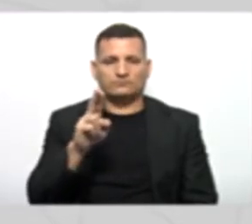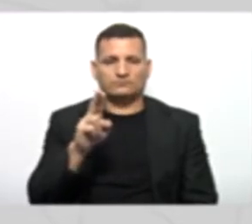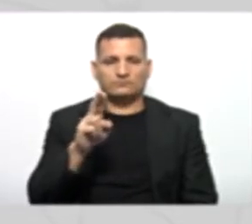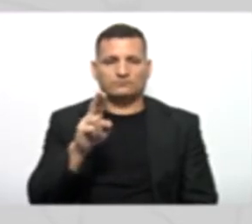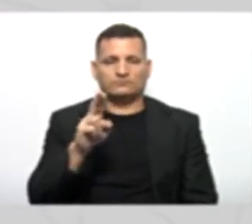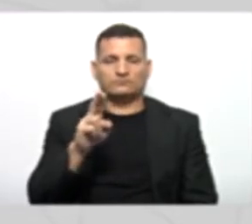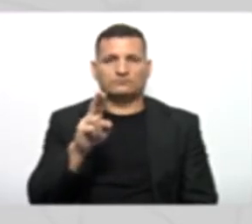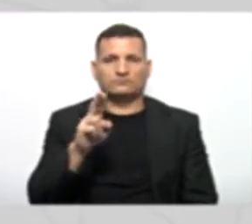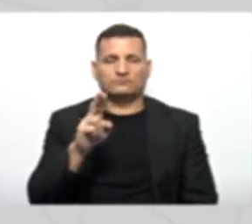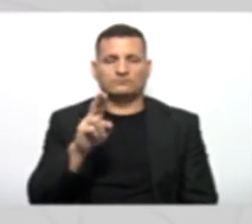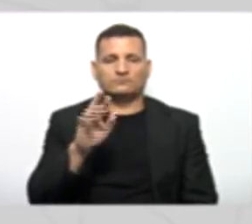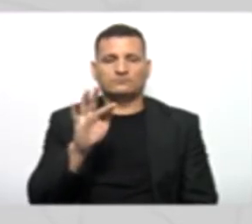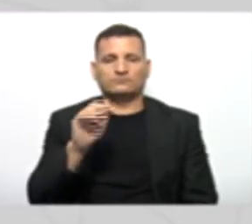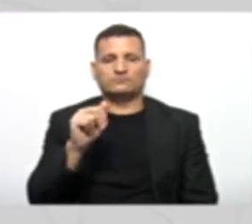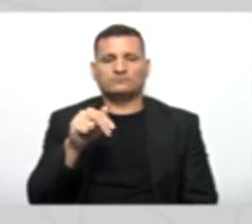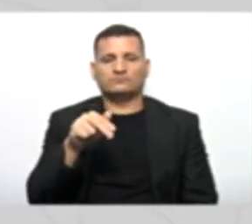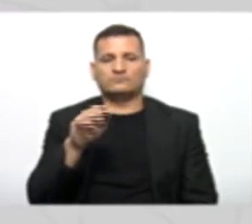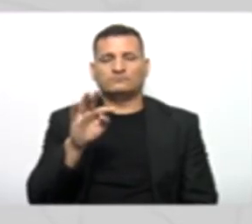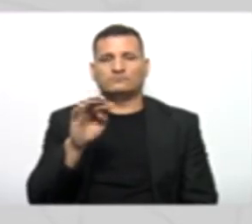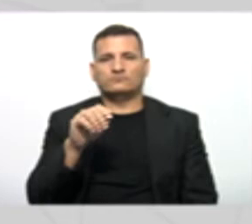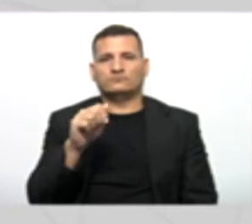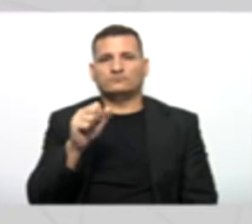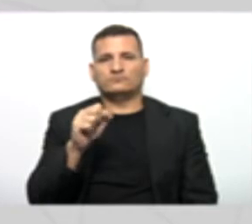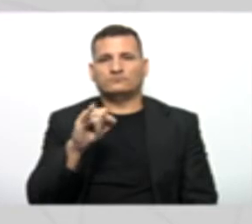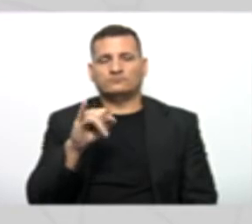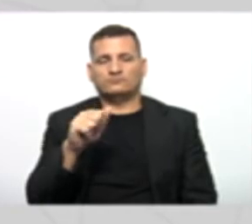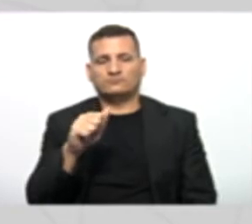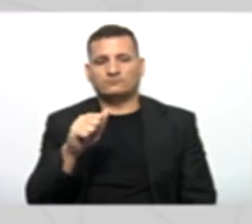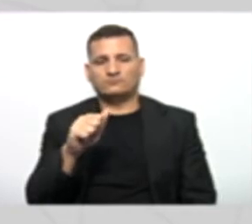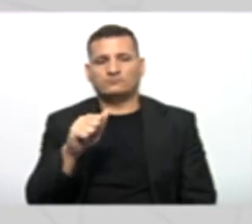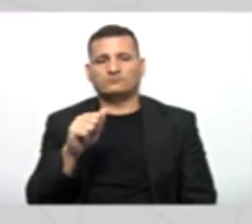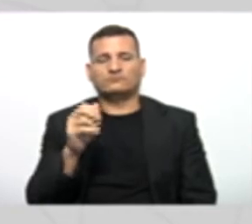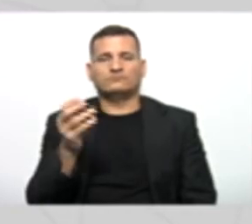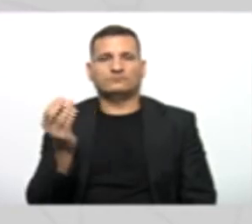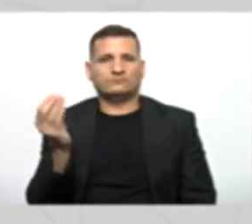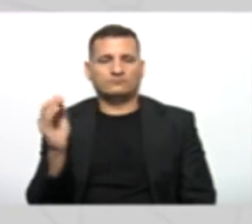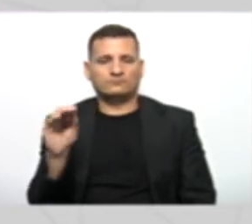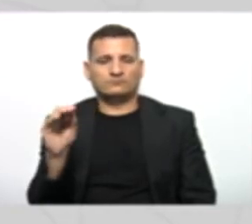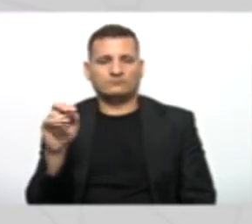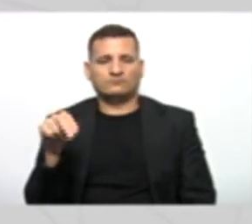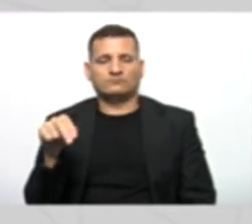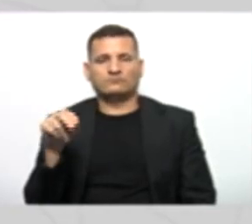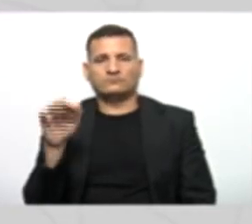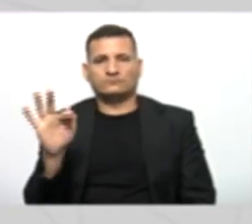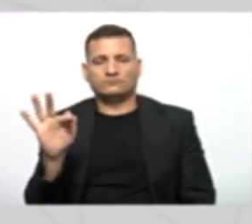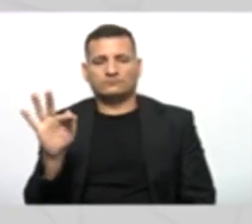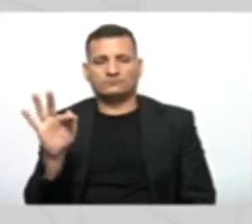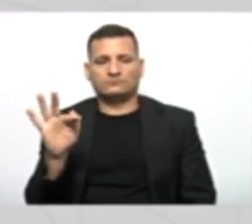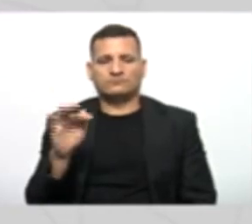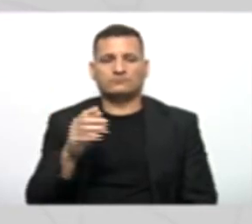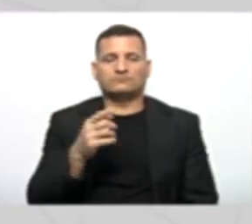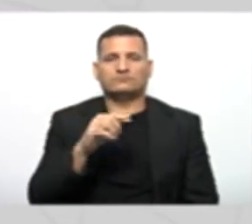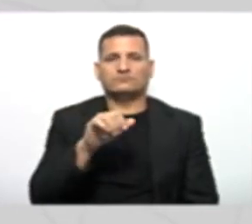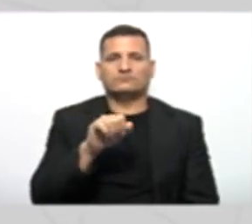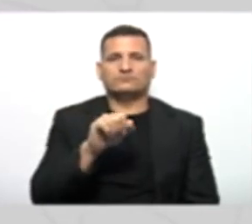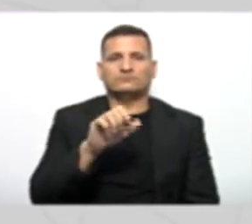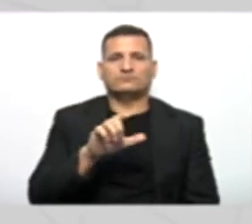Nome Fantasia Recebe NF E Self